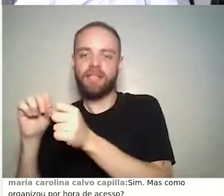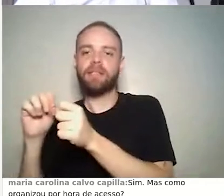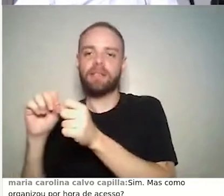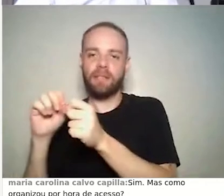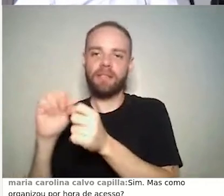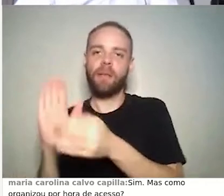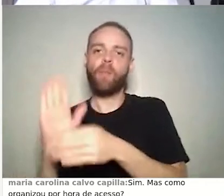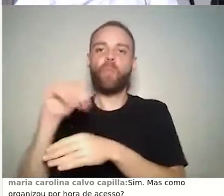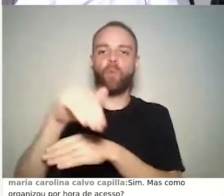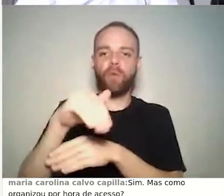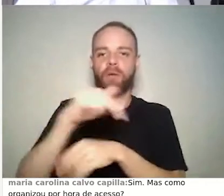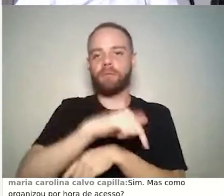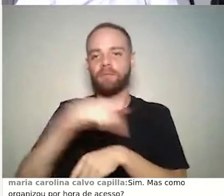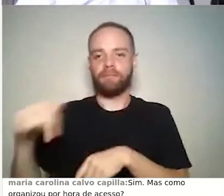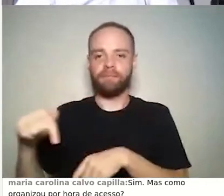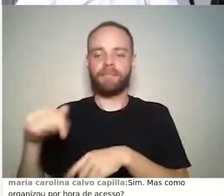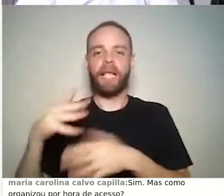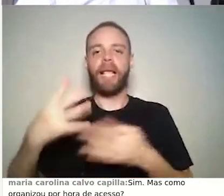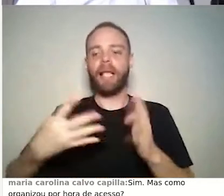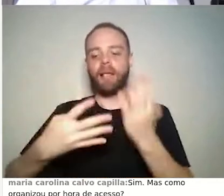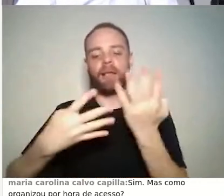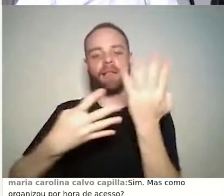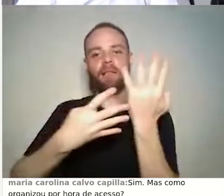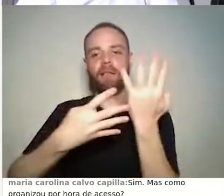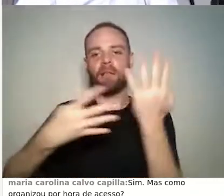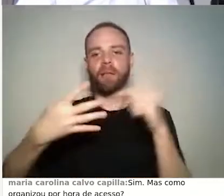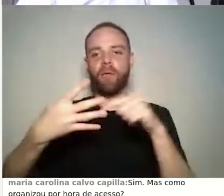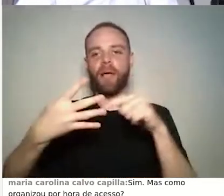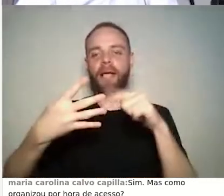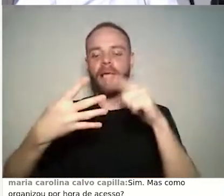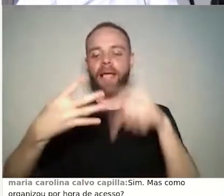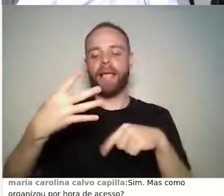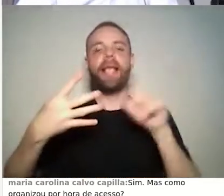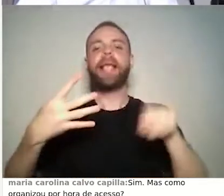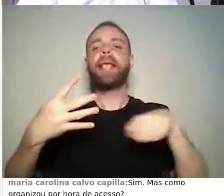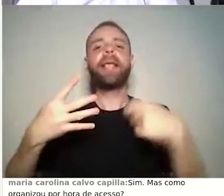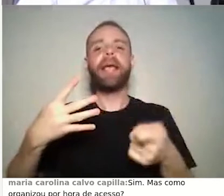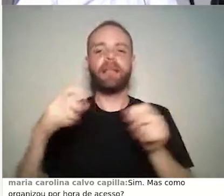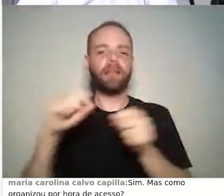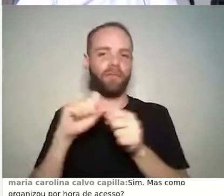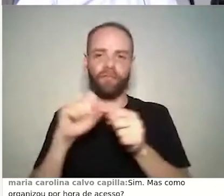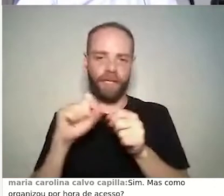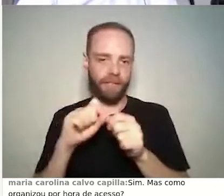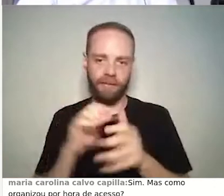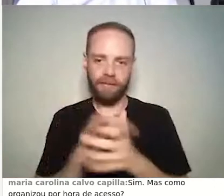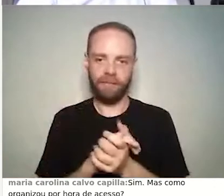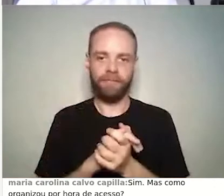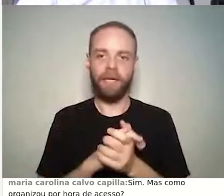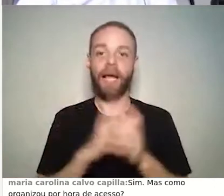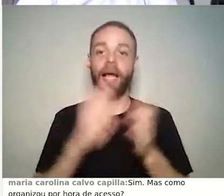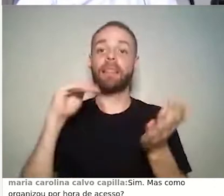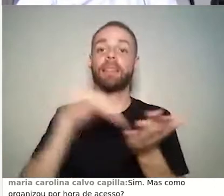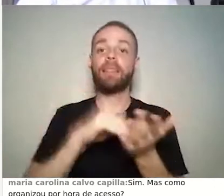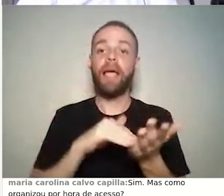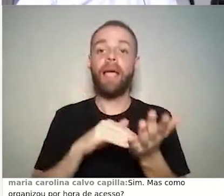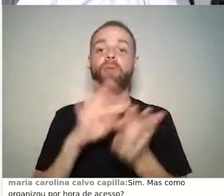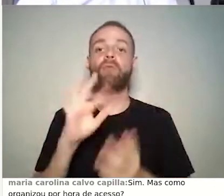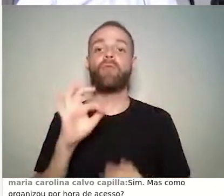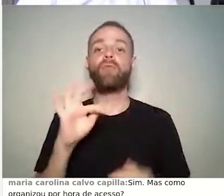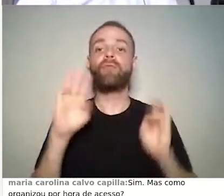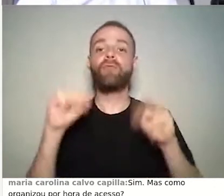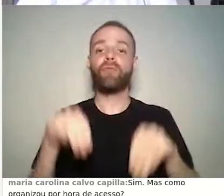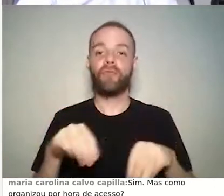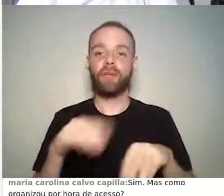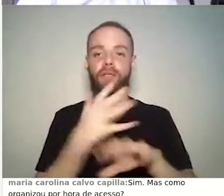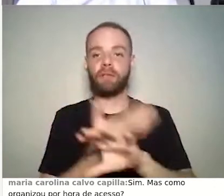E eu consigo ver isso até o final do meu curso. Então, essa disciplina, ela está prevista para a última semana